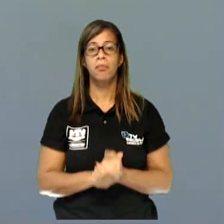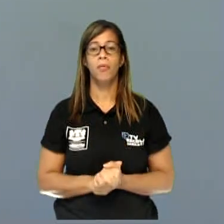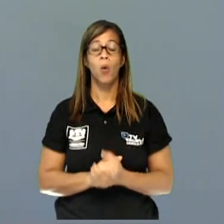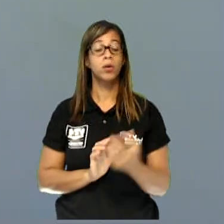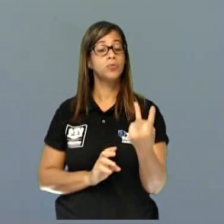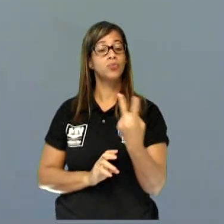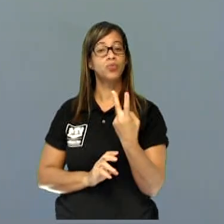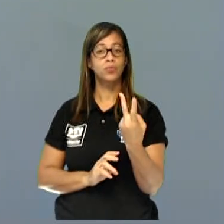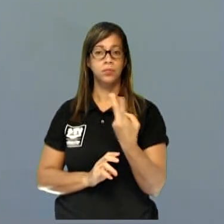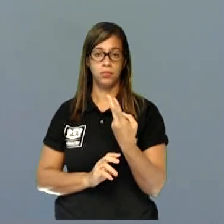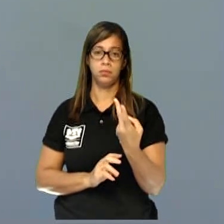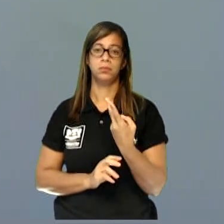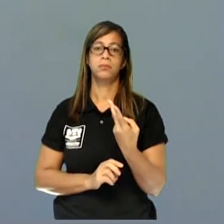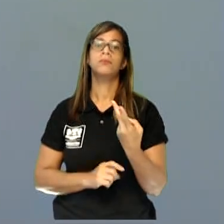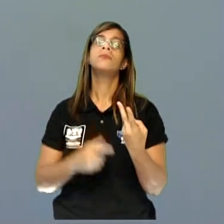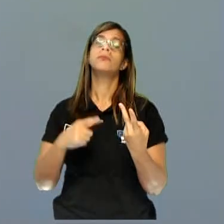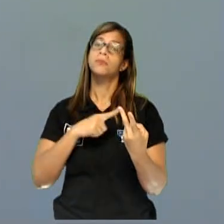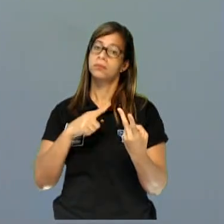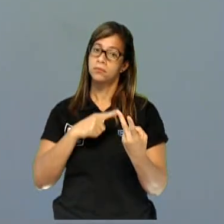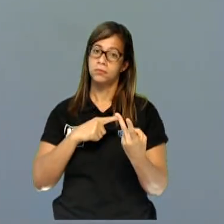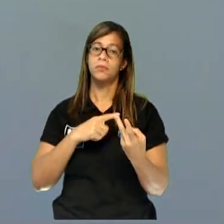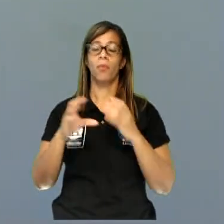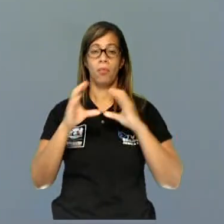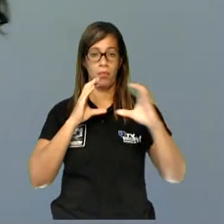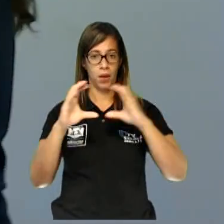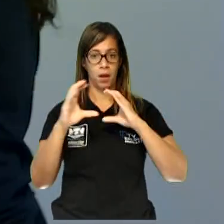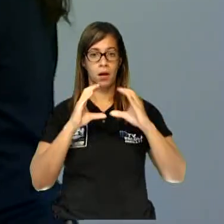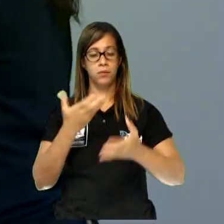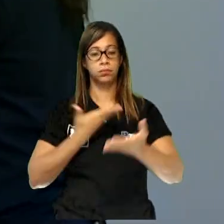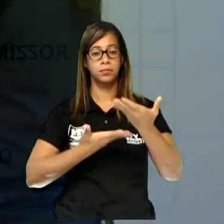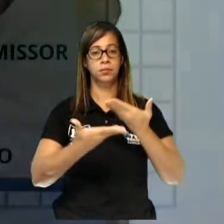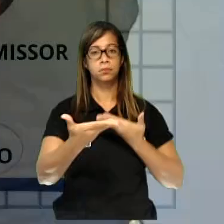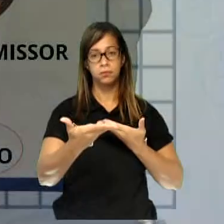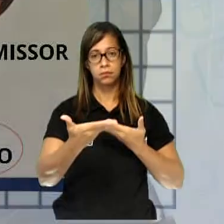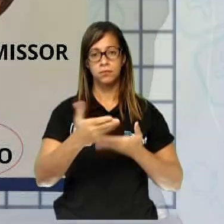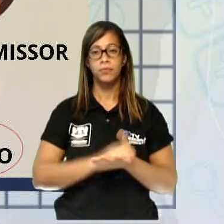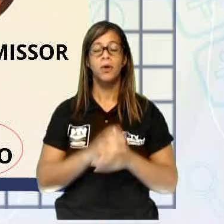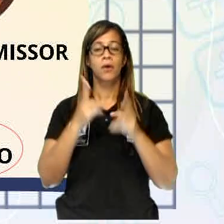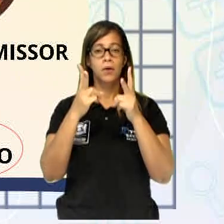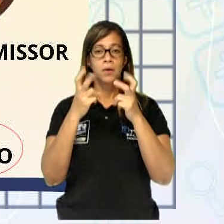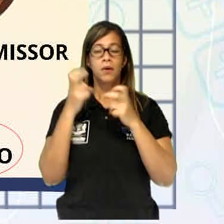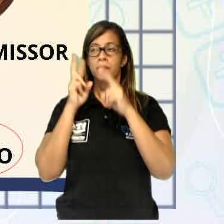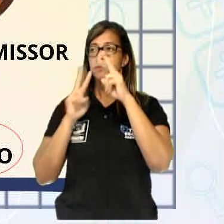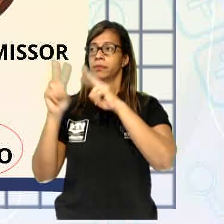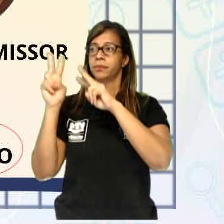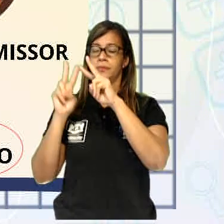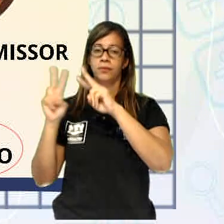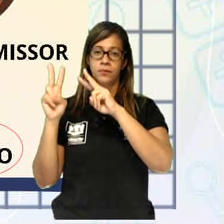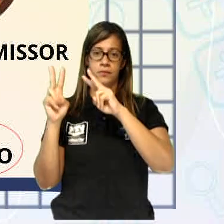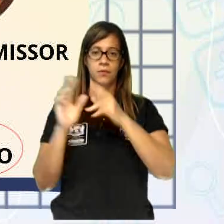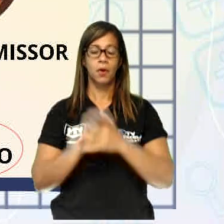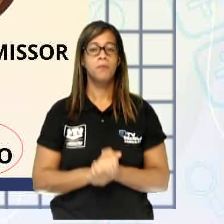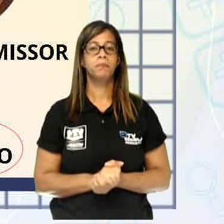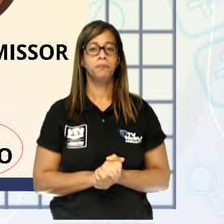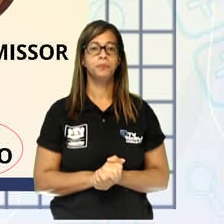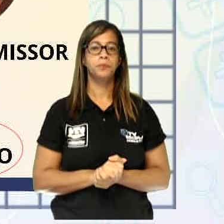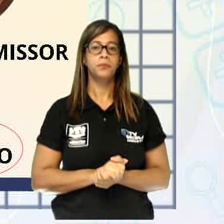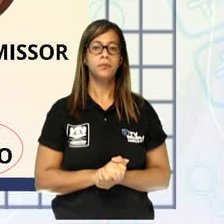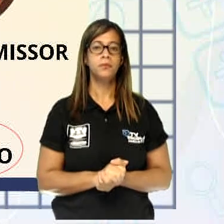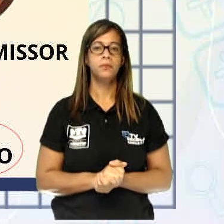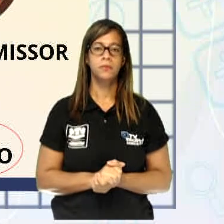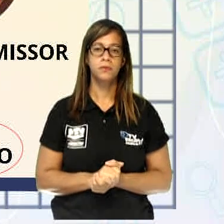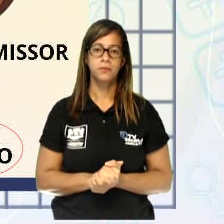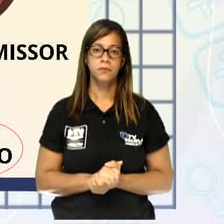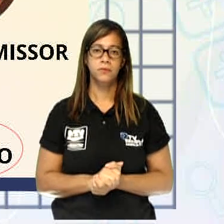sim se estabelece um processo comunicativo. Vamos observar esse processo comunicativo na fala de Jane e de Tarzan.